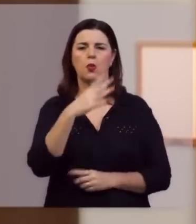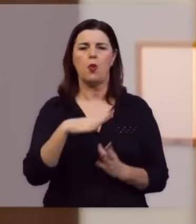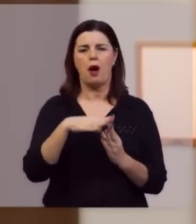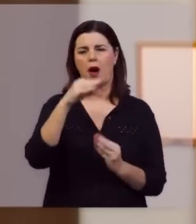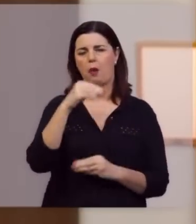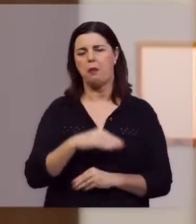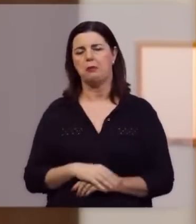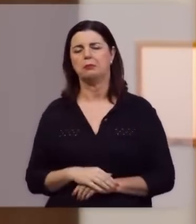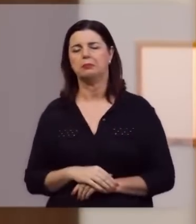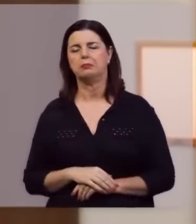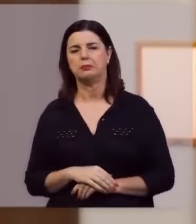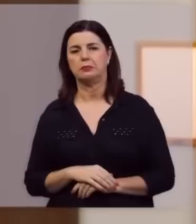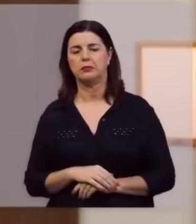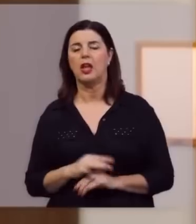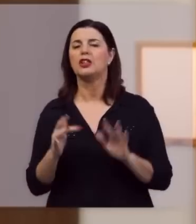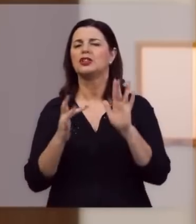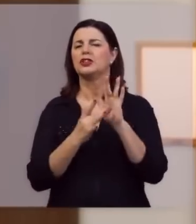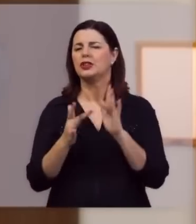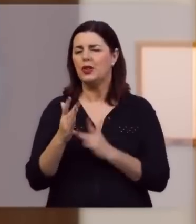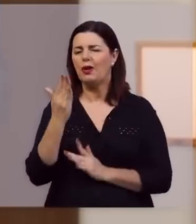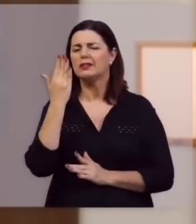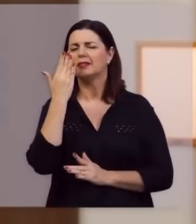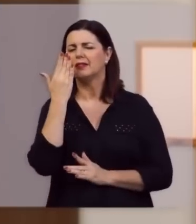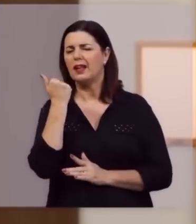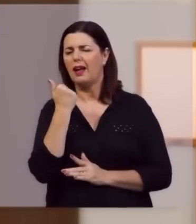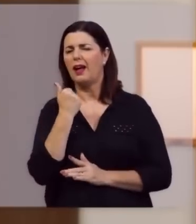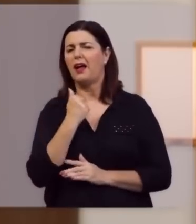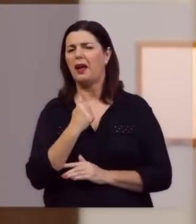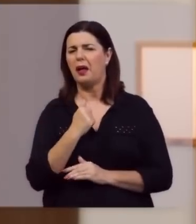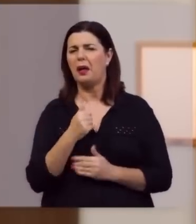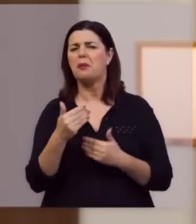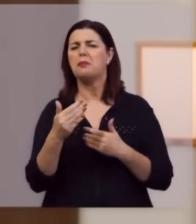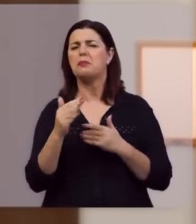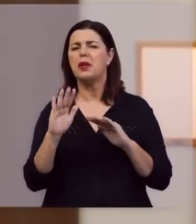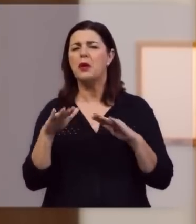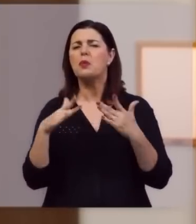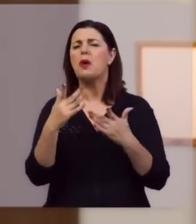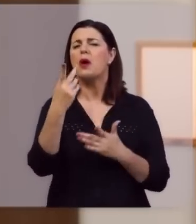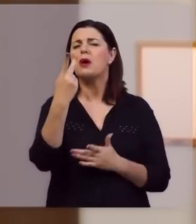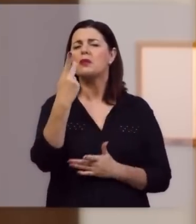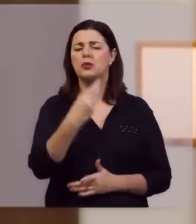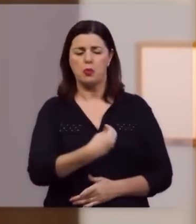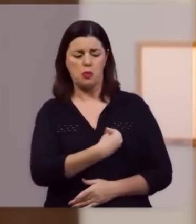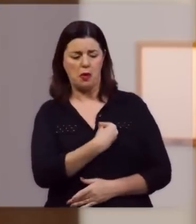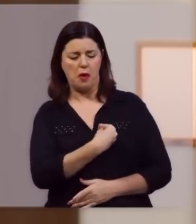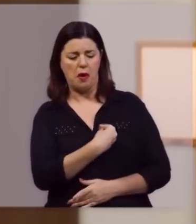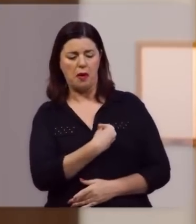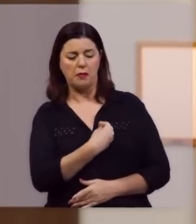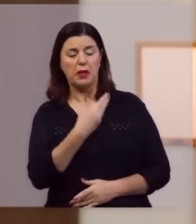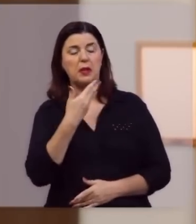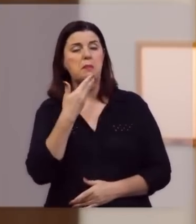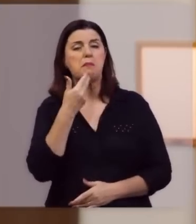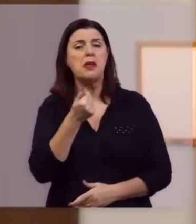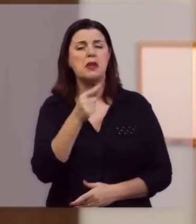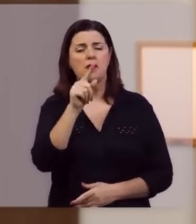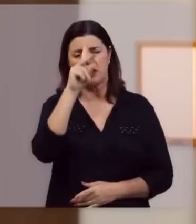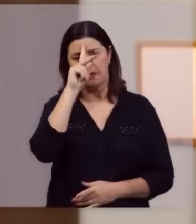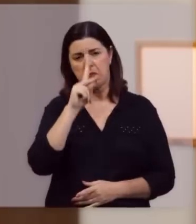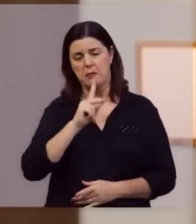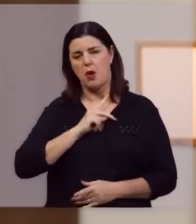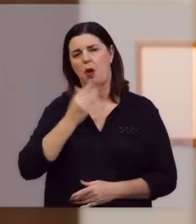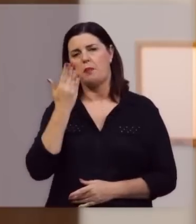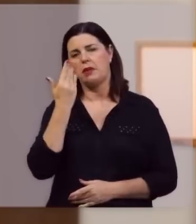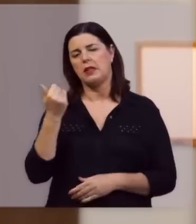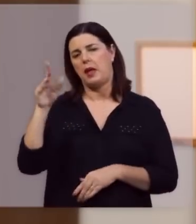alma. Ele sabe exatamente qual é o seu diagnóstico, muito melhor do que você mesmo